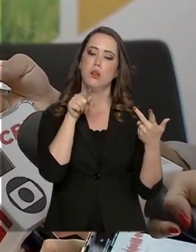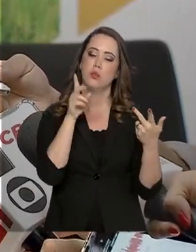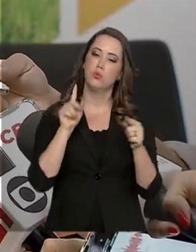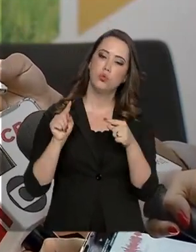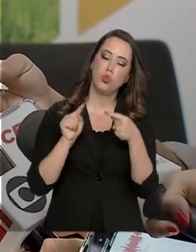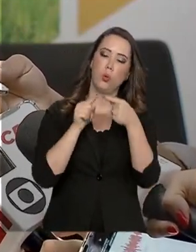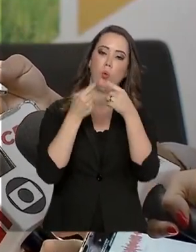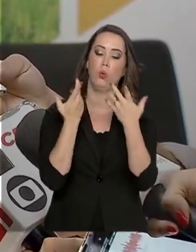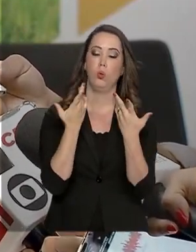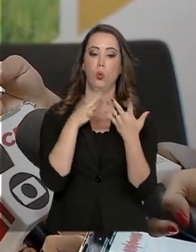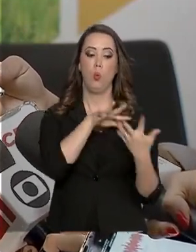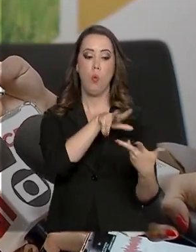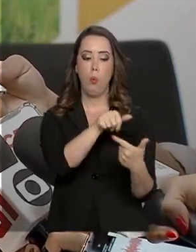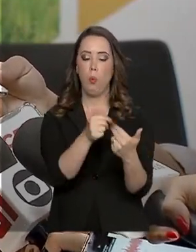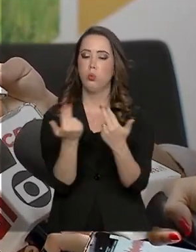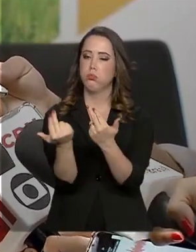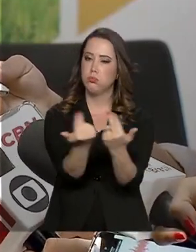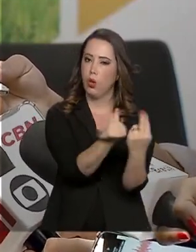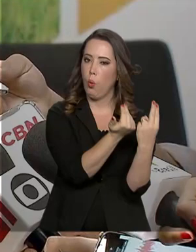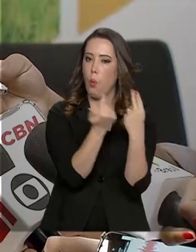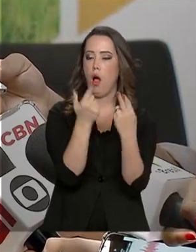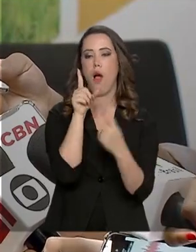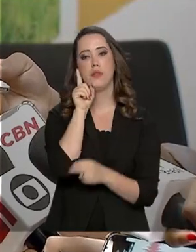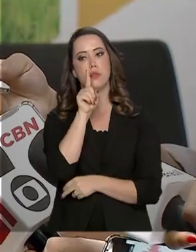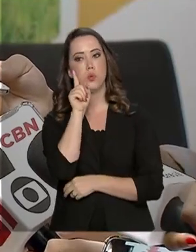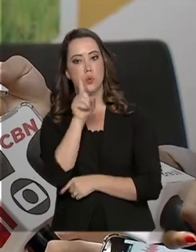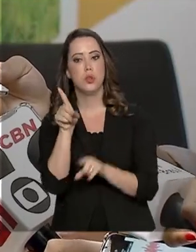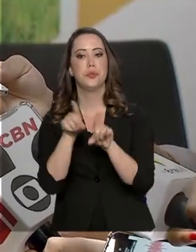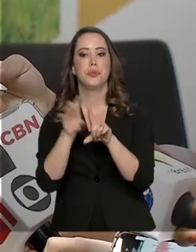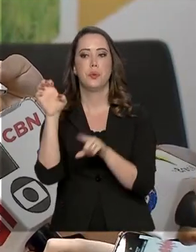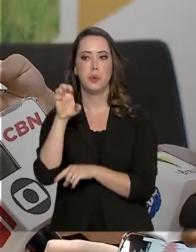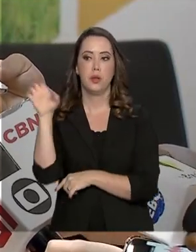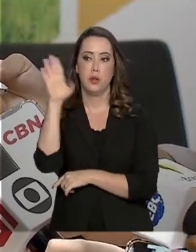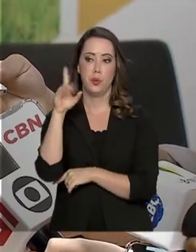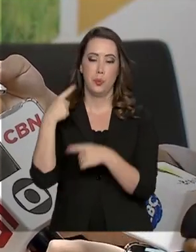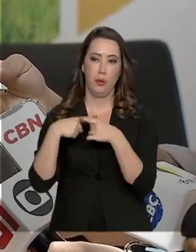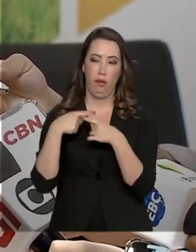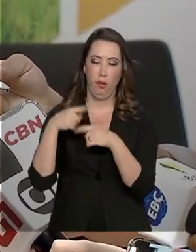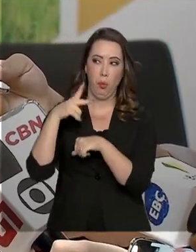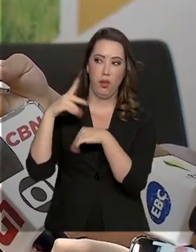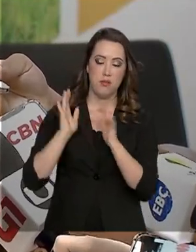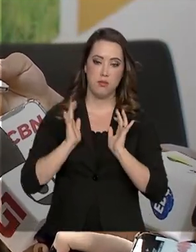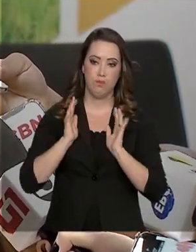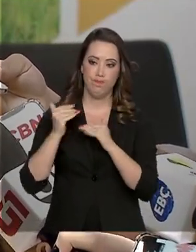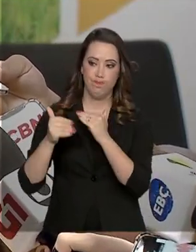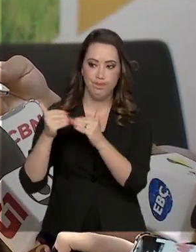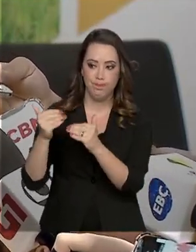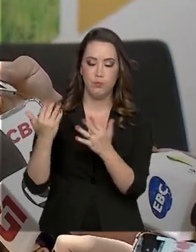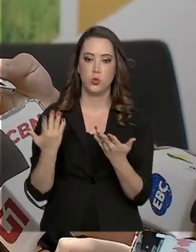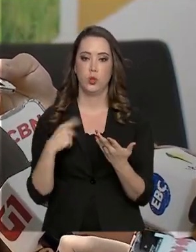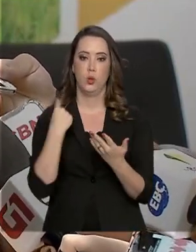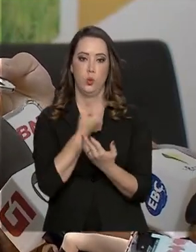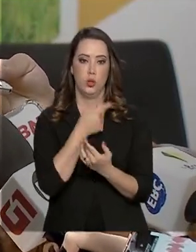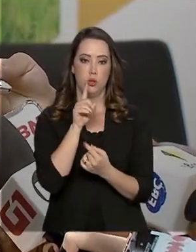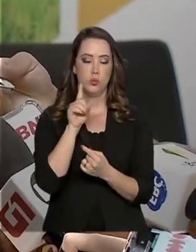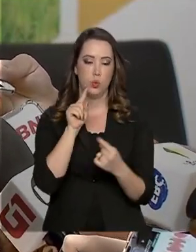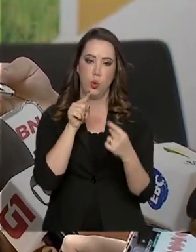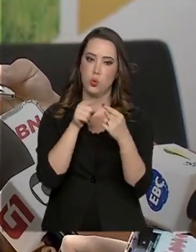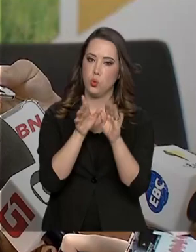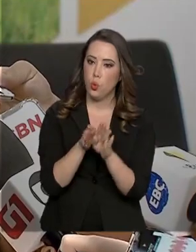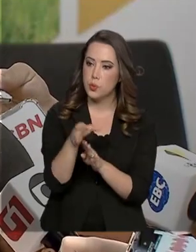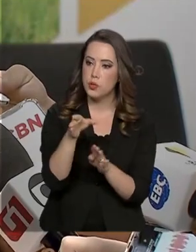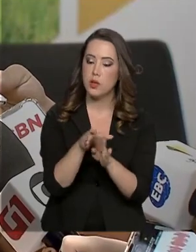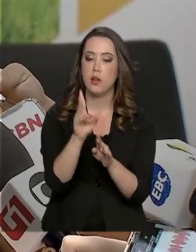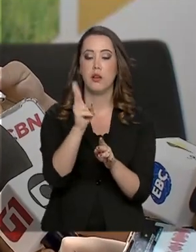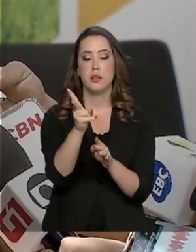realizado no mundo inteiro, Estados Unidos, União Europeia, principalmente, que são países desenvolvidos. O que a gente recomenda é que sempre o produto